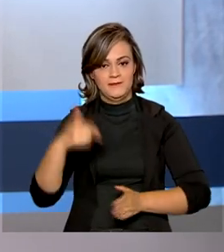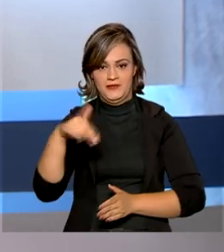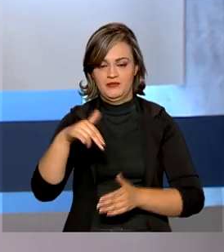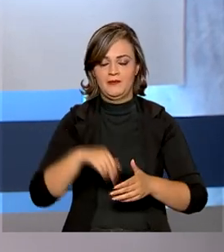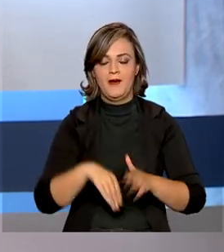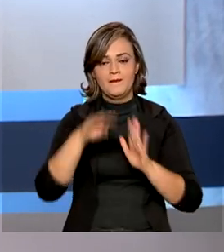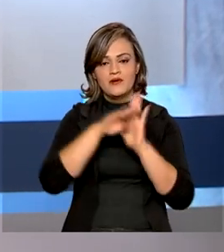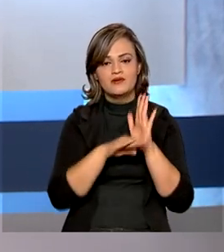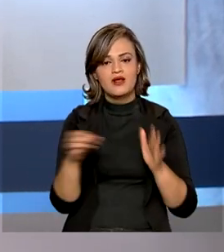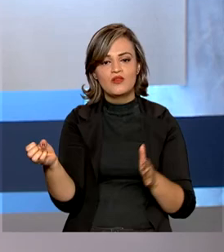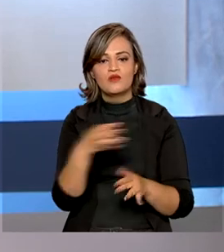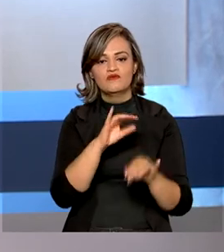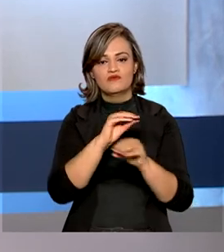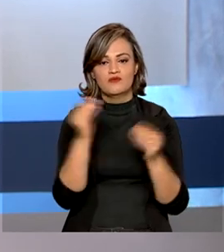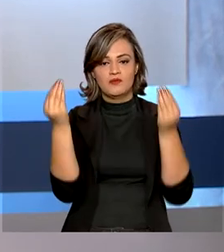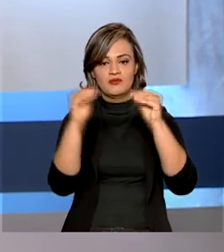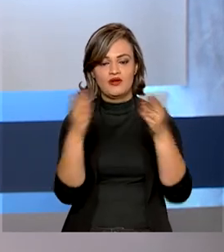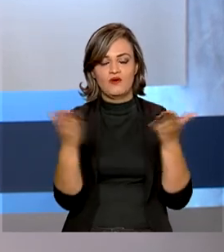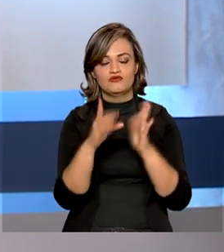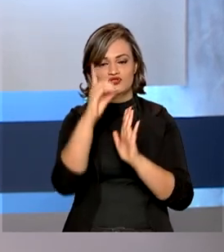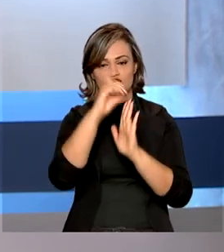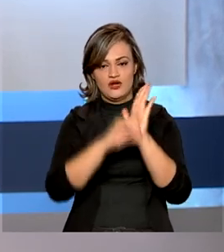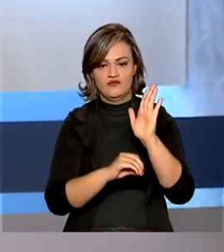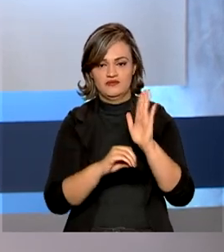cronograma foi publicado hoje no Diário Oficial da União.